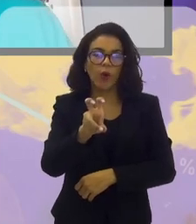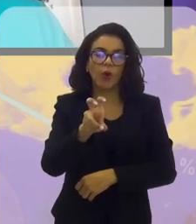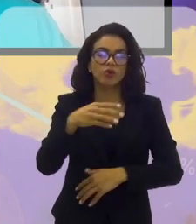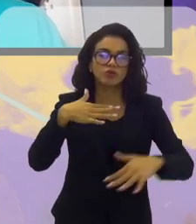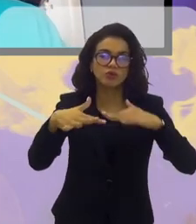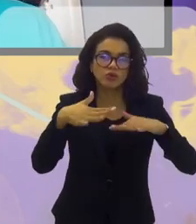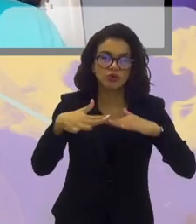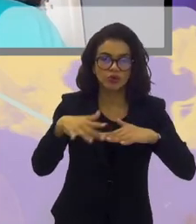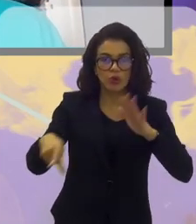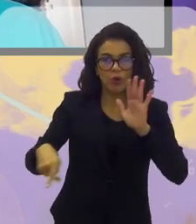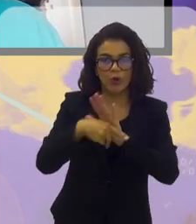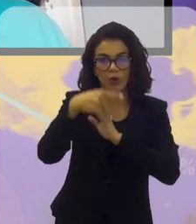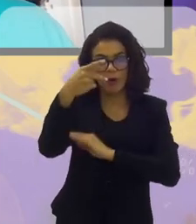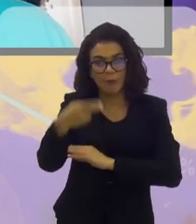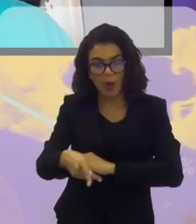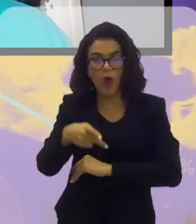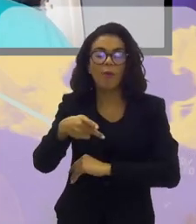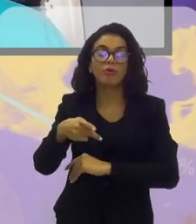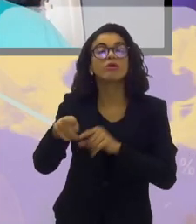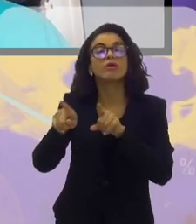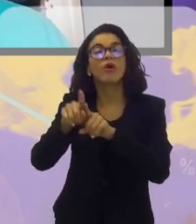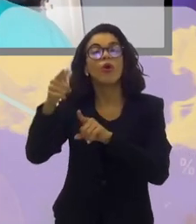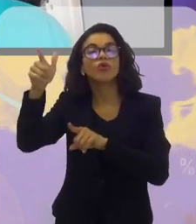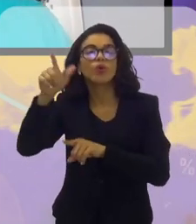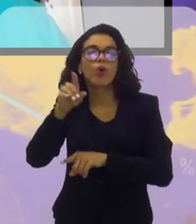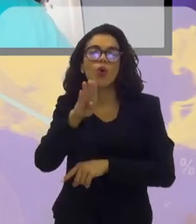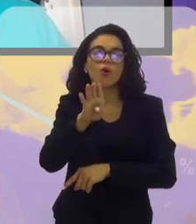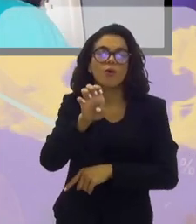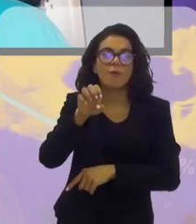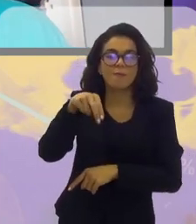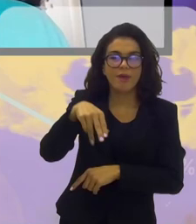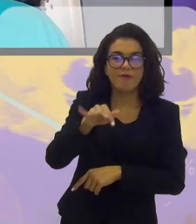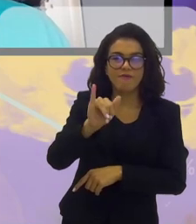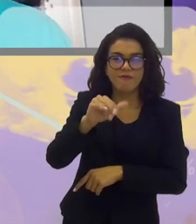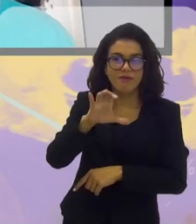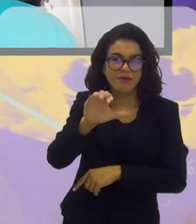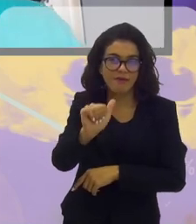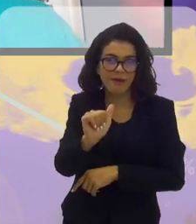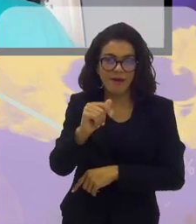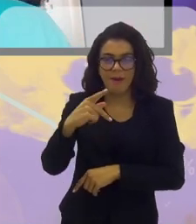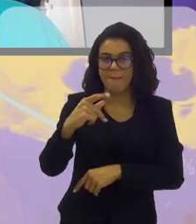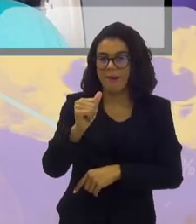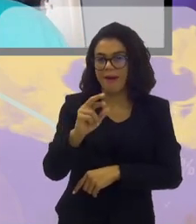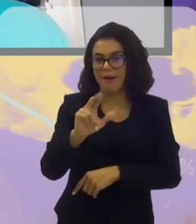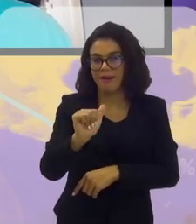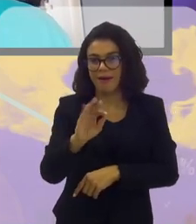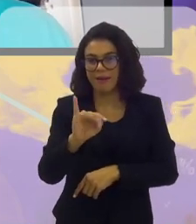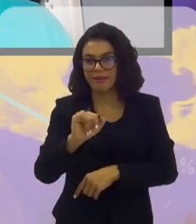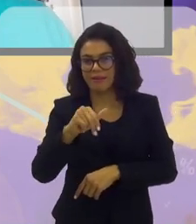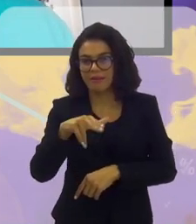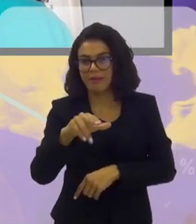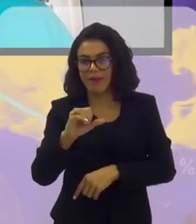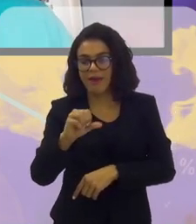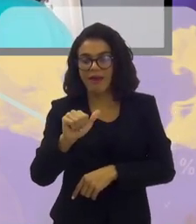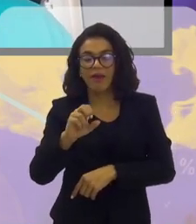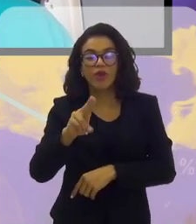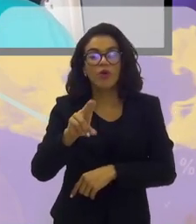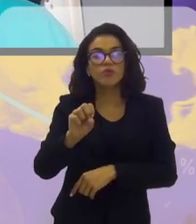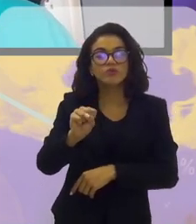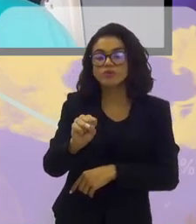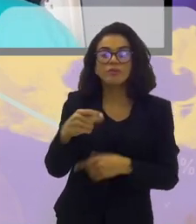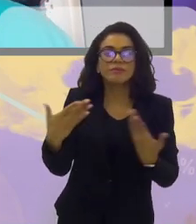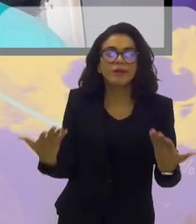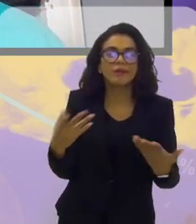em casa e 35 fora. Um Bayern de Munique, um Benfica, um Paratinaikos, whatever,